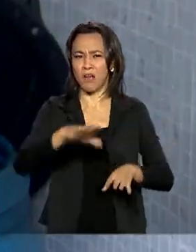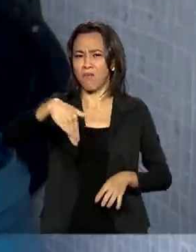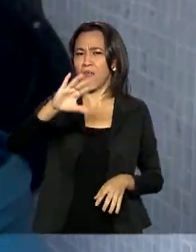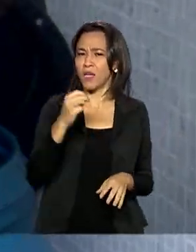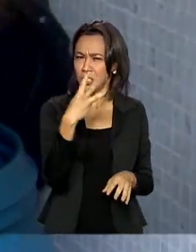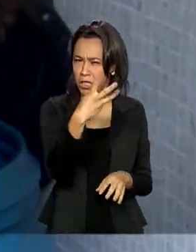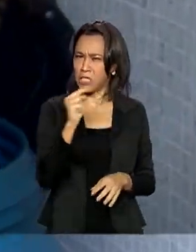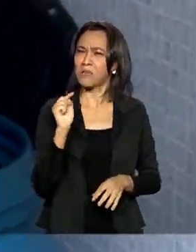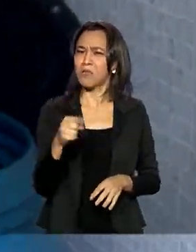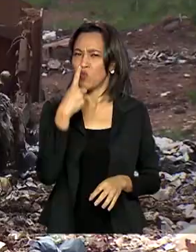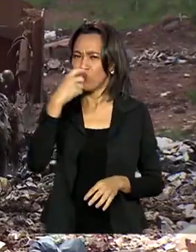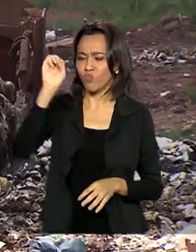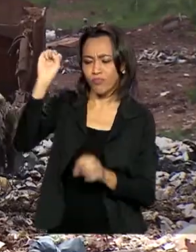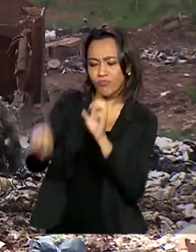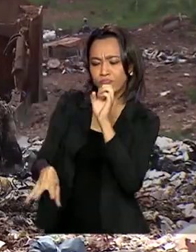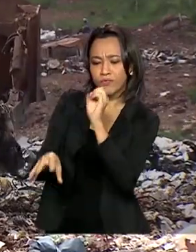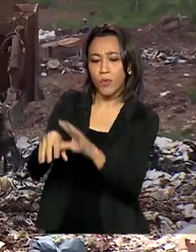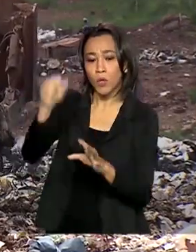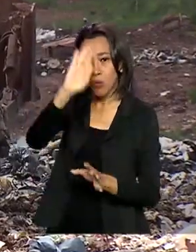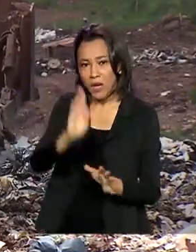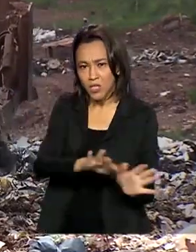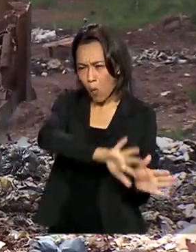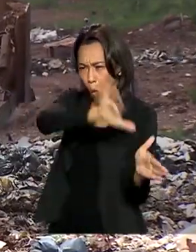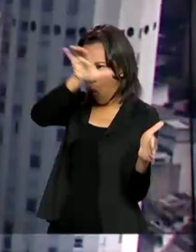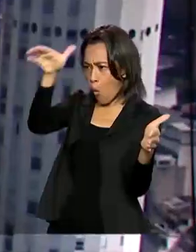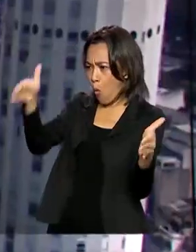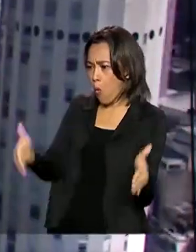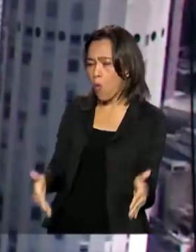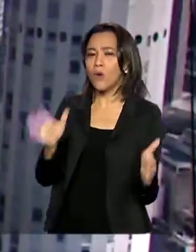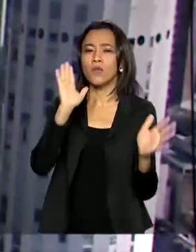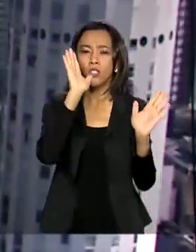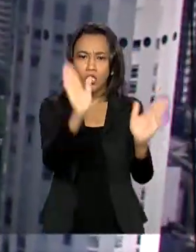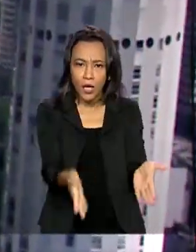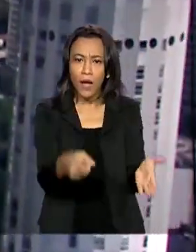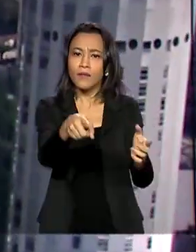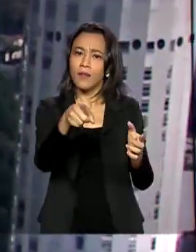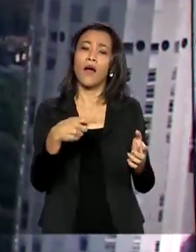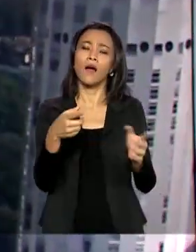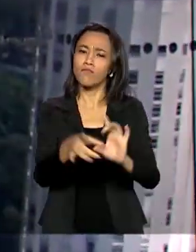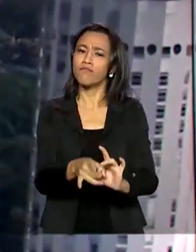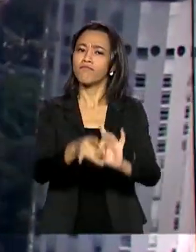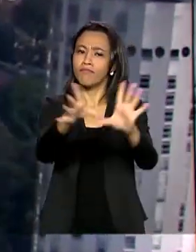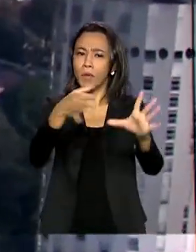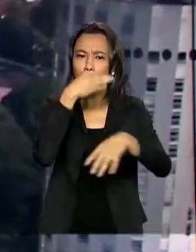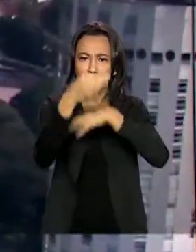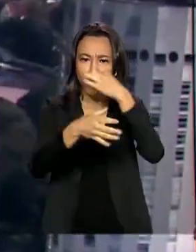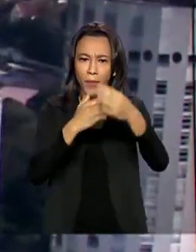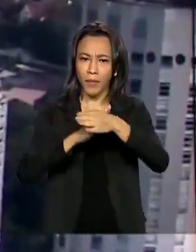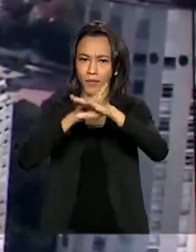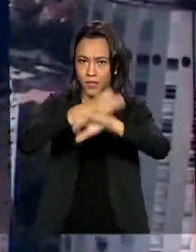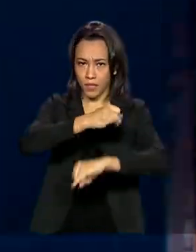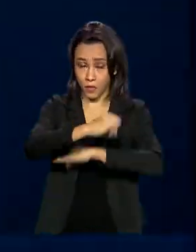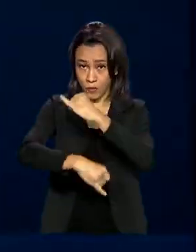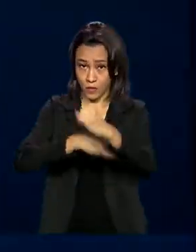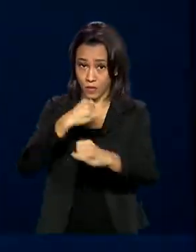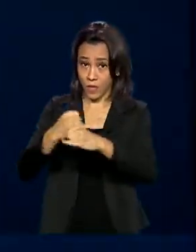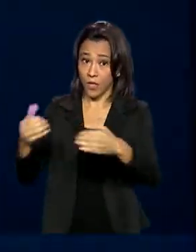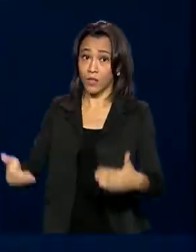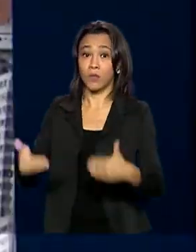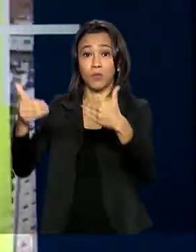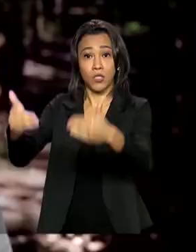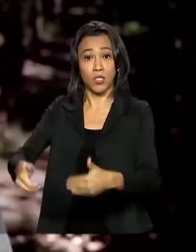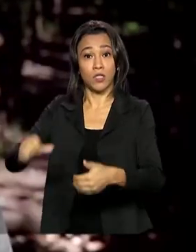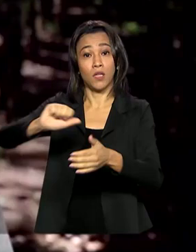lixões que tem no país. A proposta do governo já está disponível para contribuições no site do Ministério do Meio Ambiente.